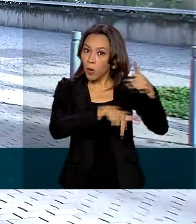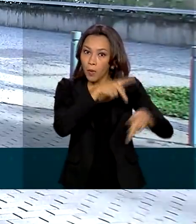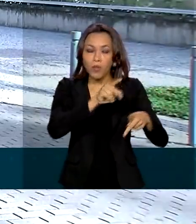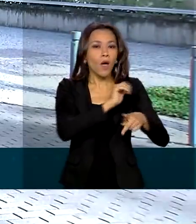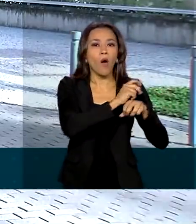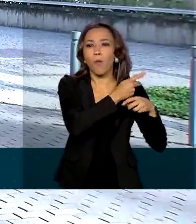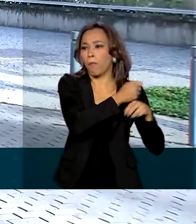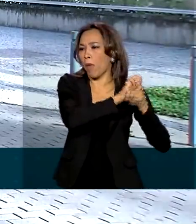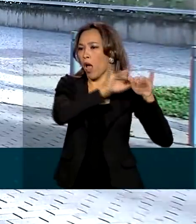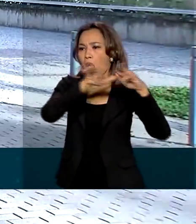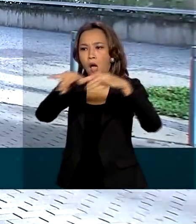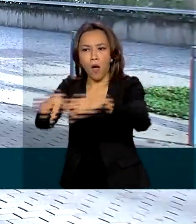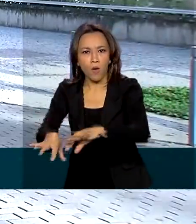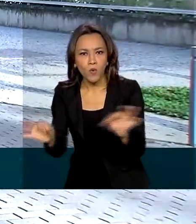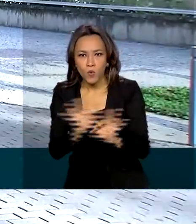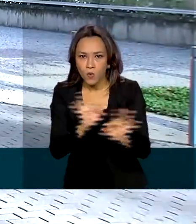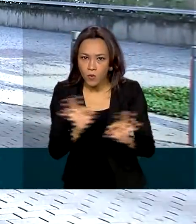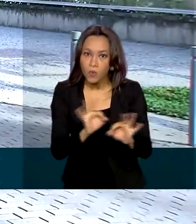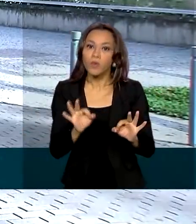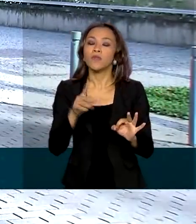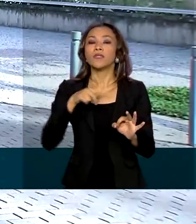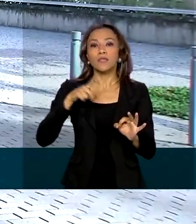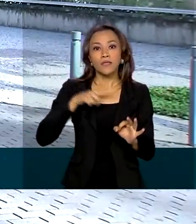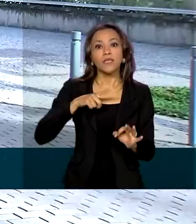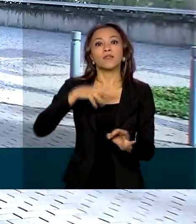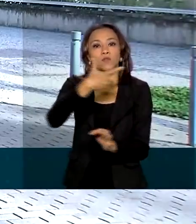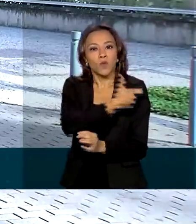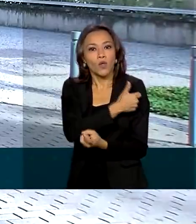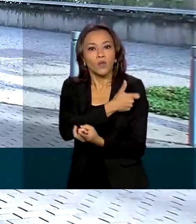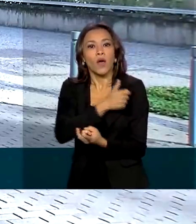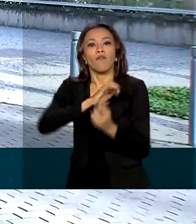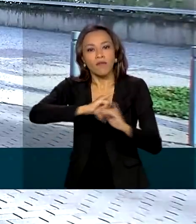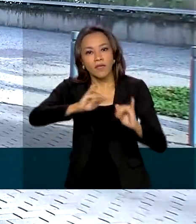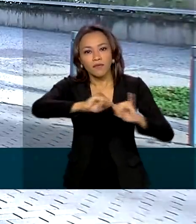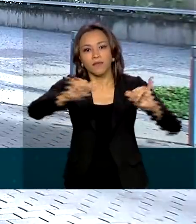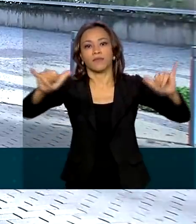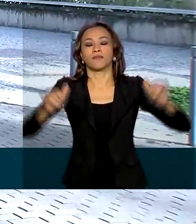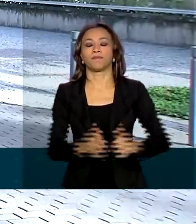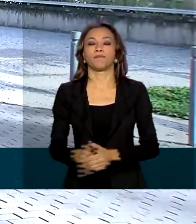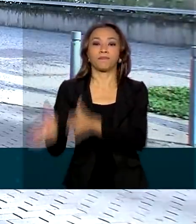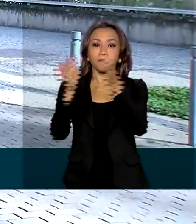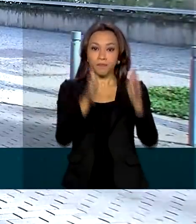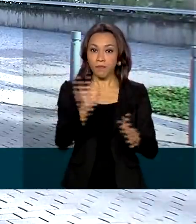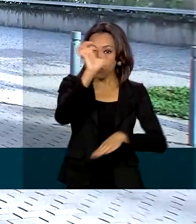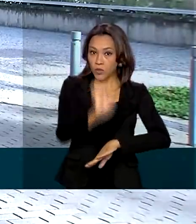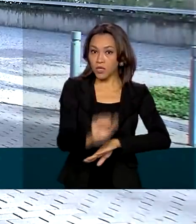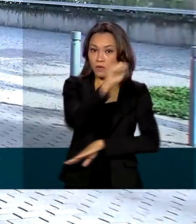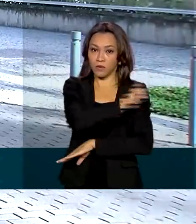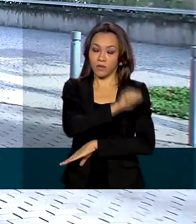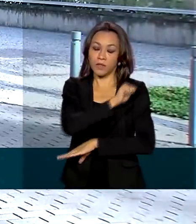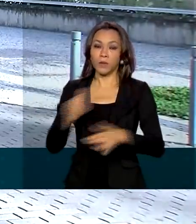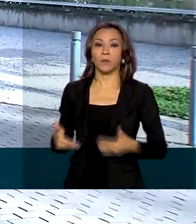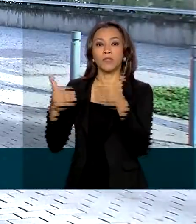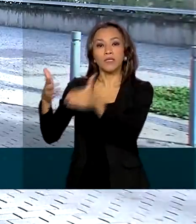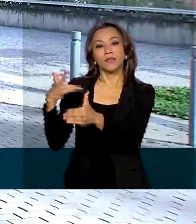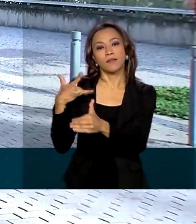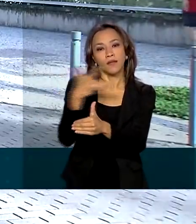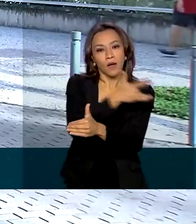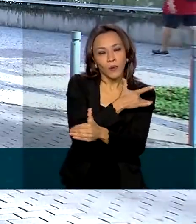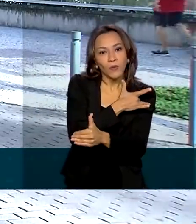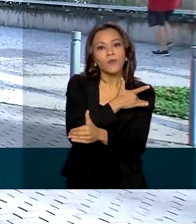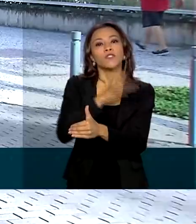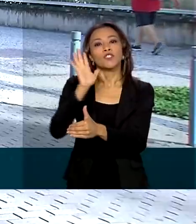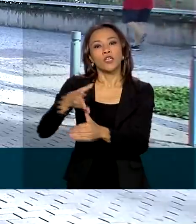chamadas conforme as doses forem disponibilizadas. Além do Rio de Janeiro, o Ministério da Saúde enviou doses do